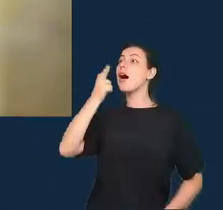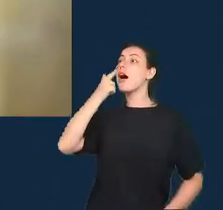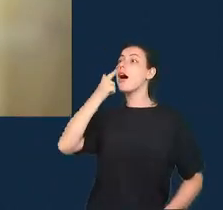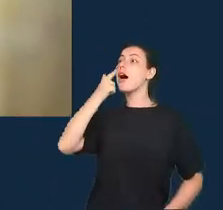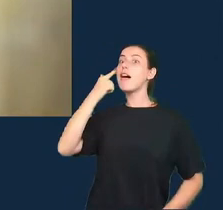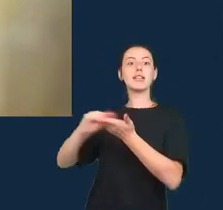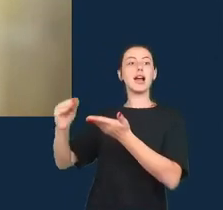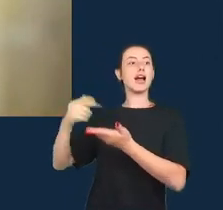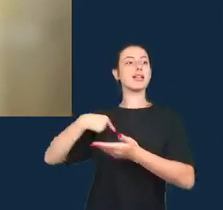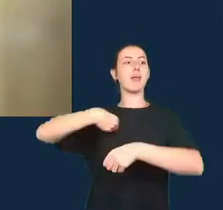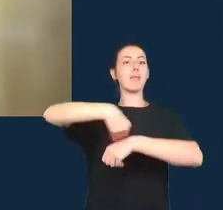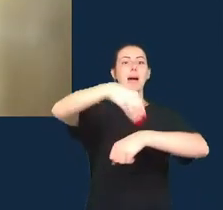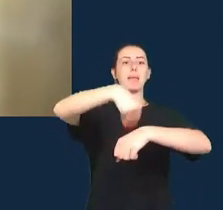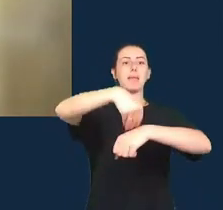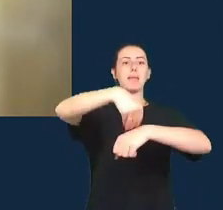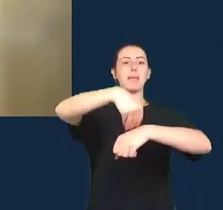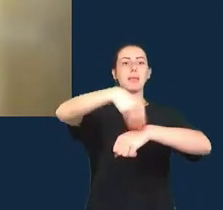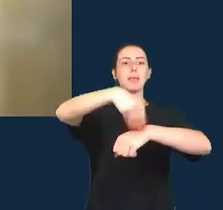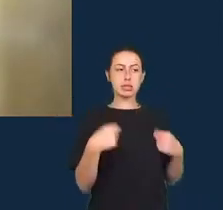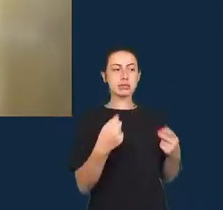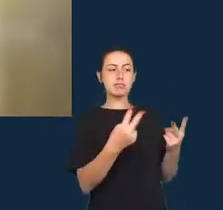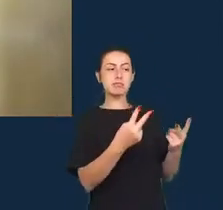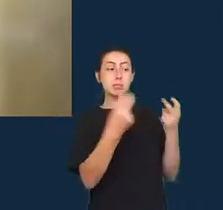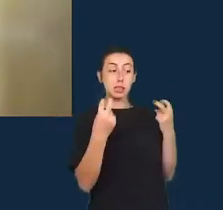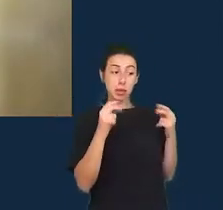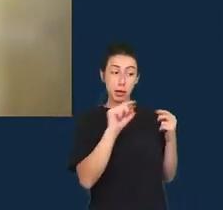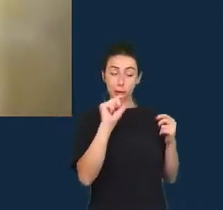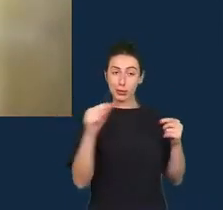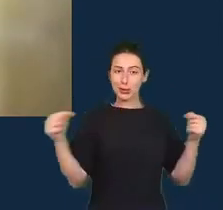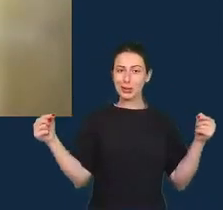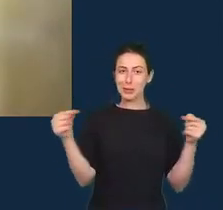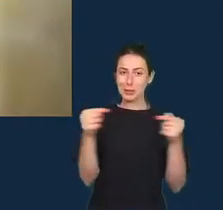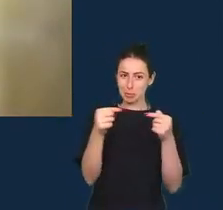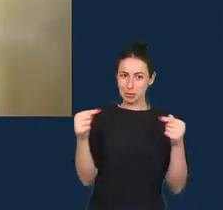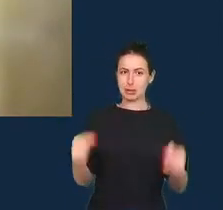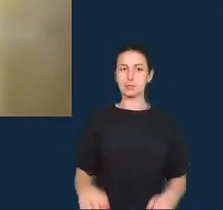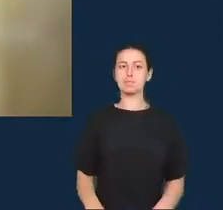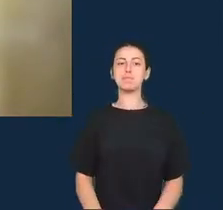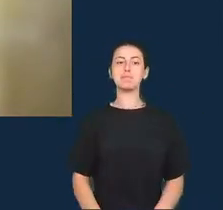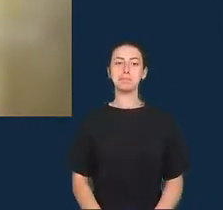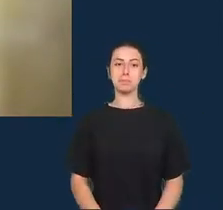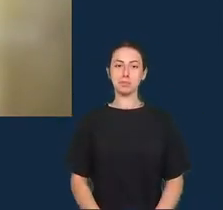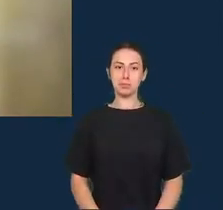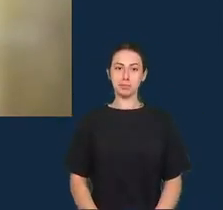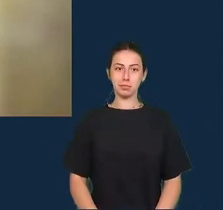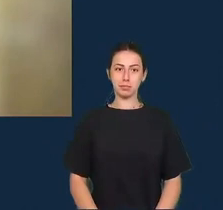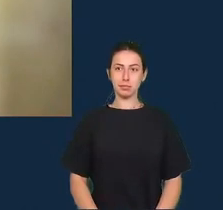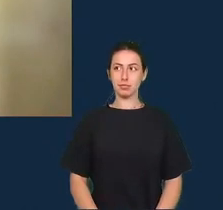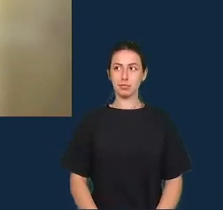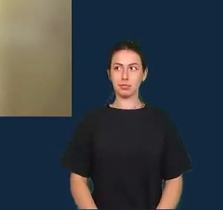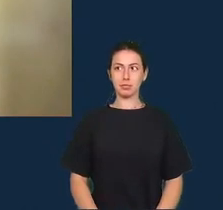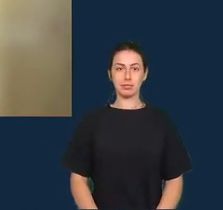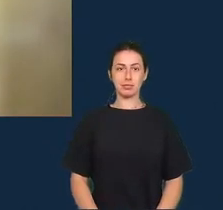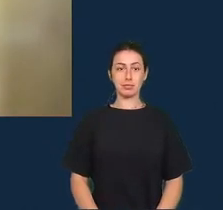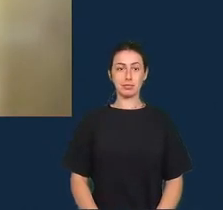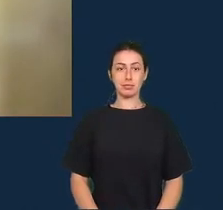adoro a perspectiva do Bruno Latour sobre a ciência e como que ele meio que